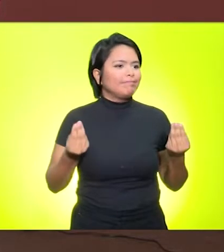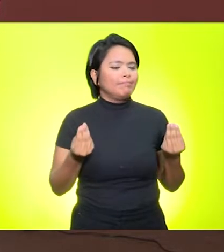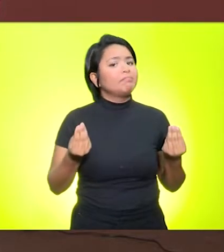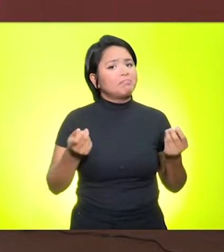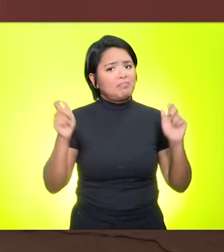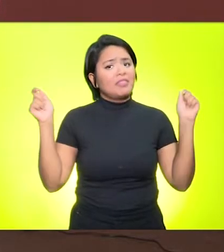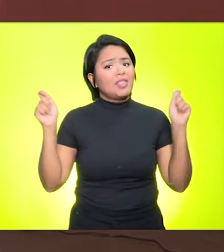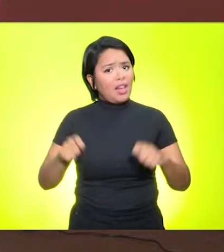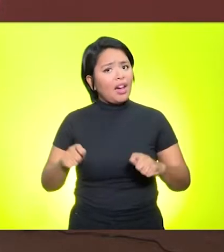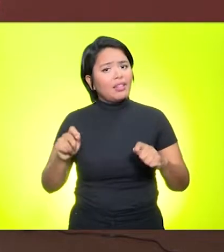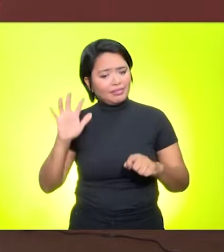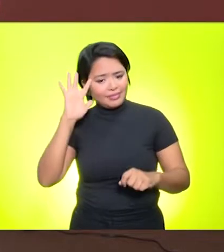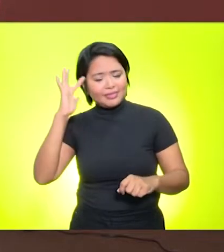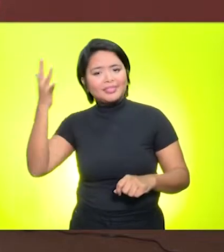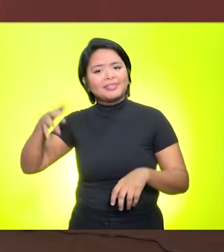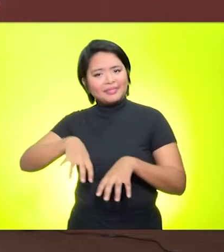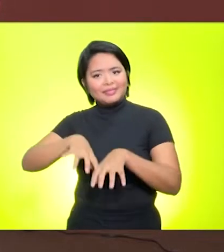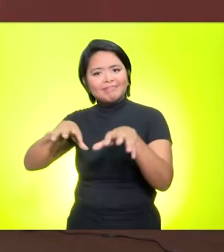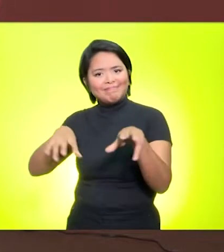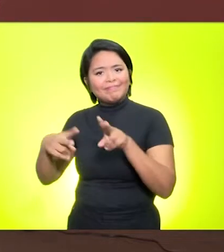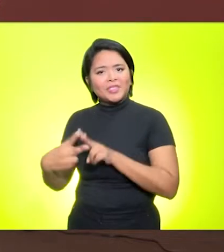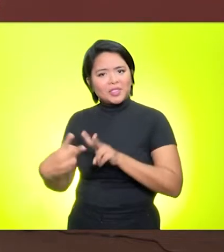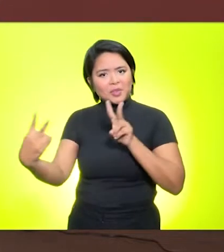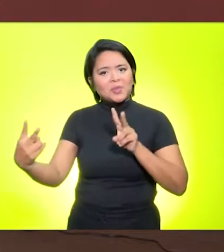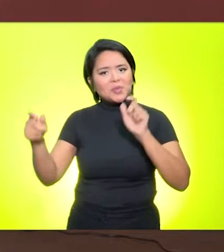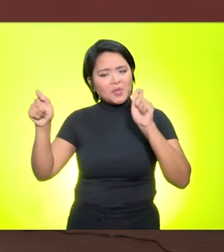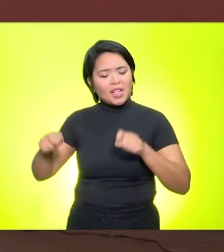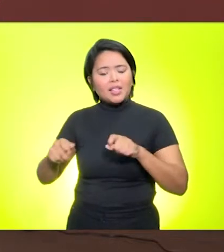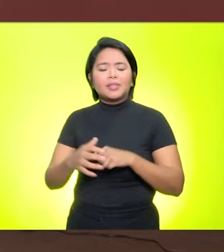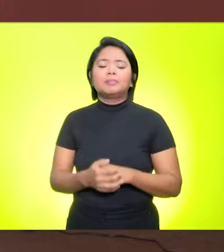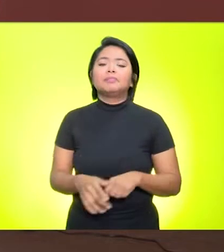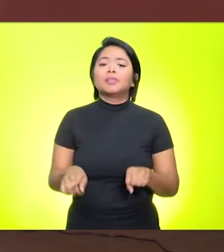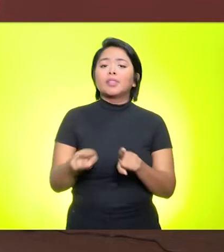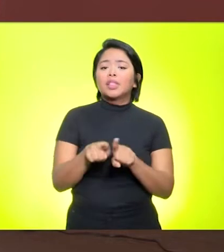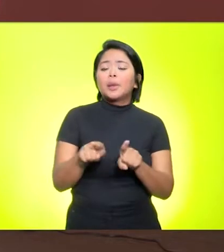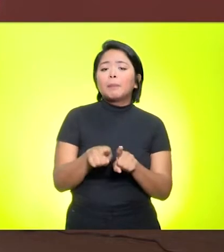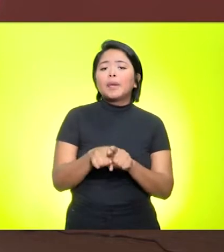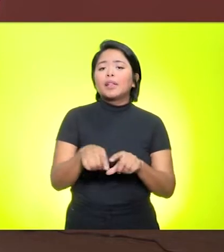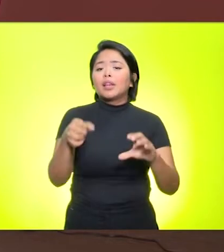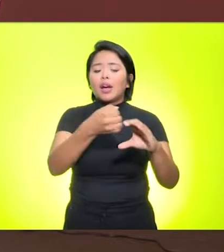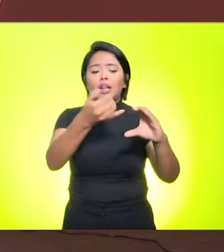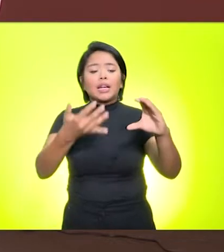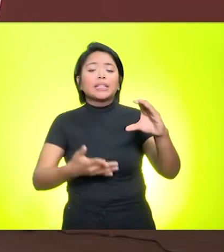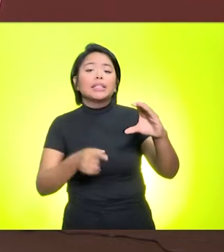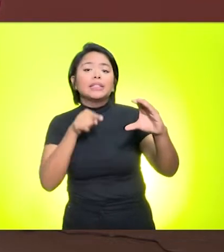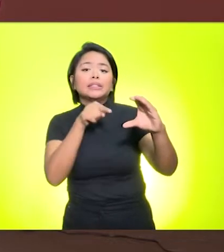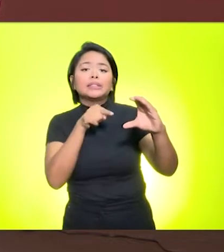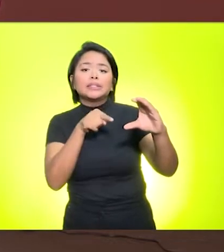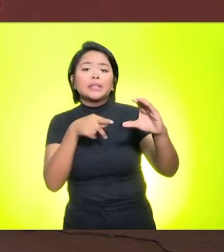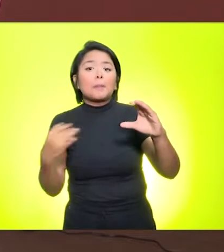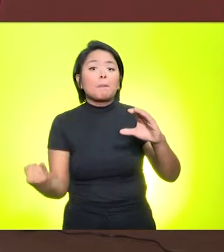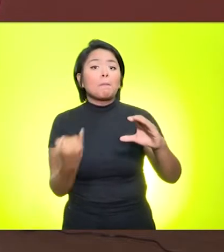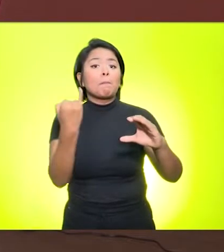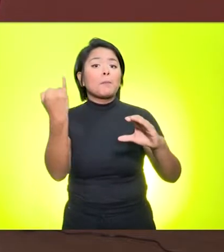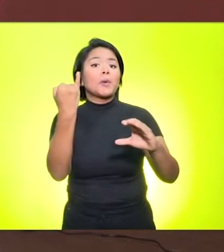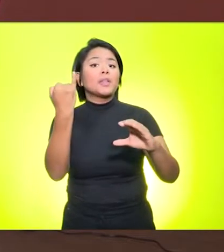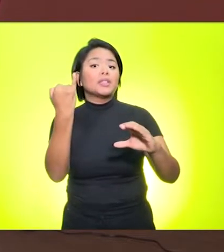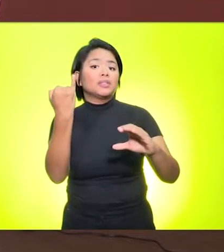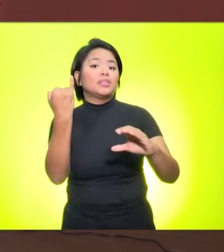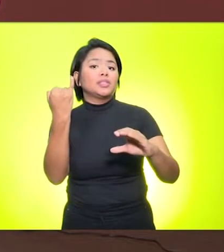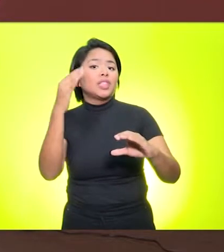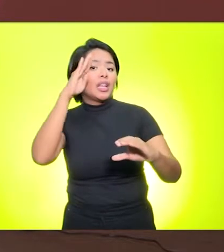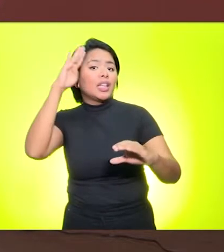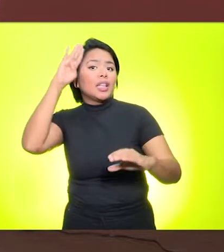podem ser uma solução. Além de uma característica muito importante que a gente precisa desenvolver nos nossos alunos, que é a